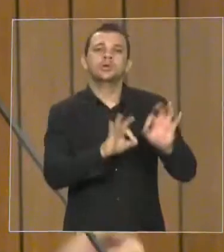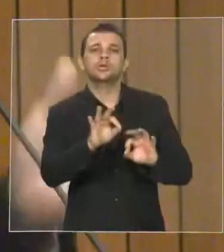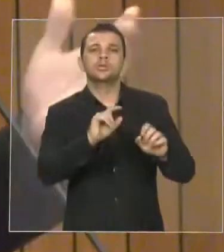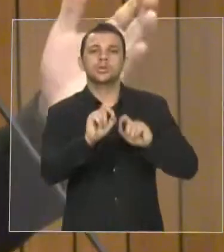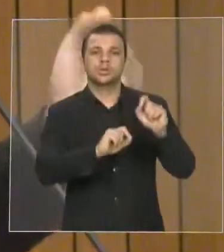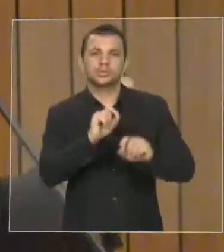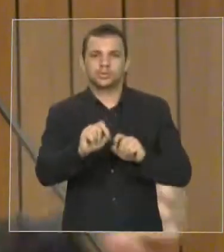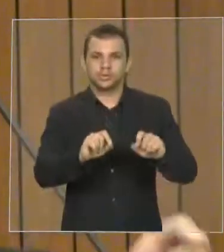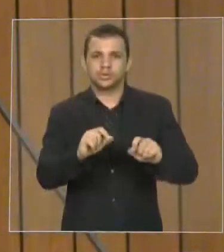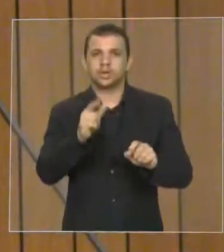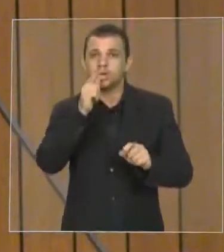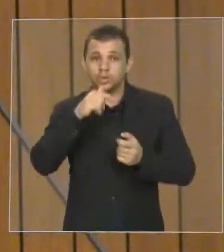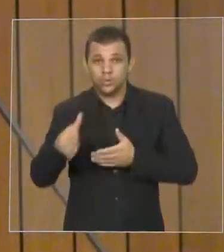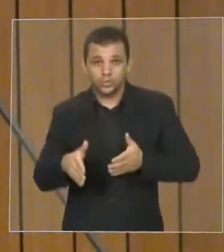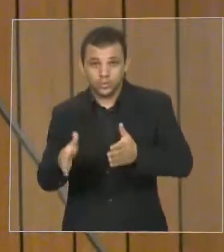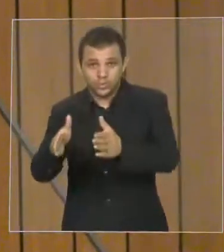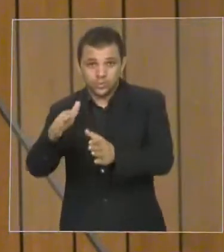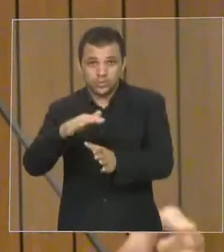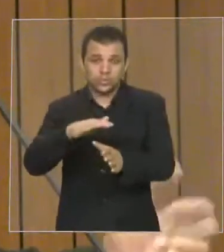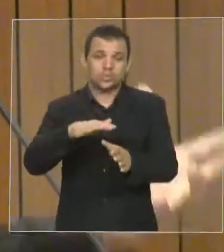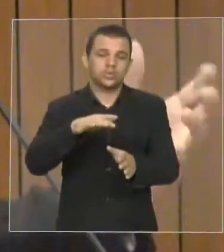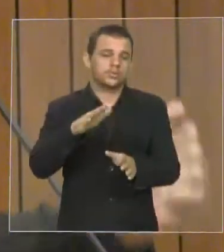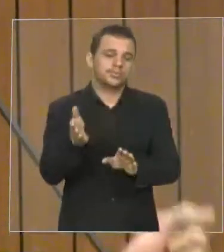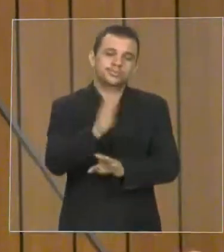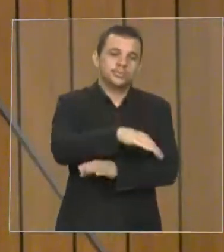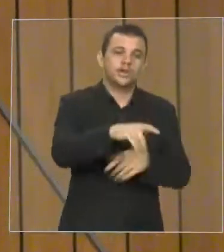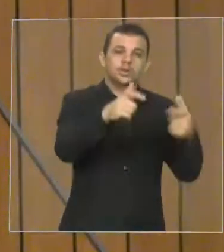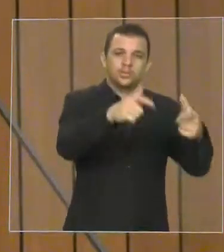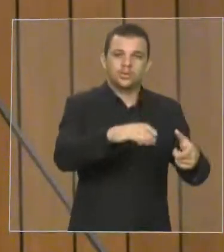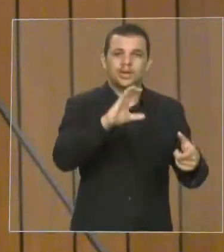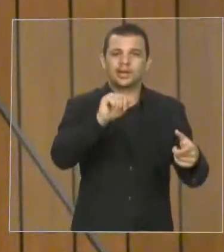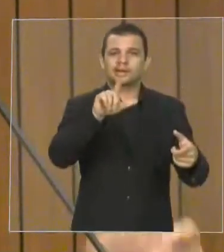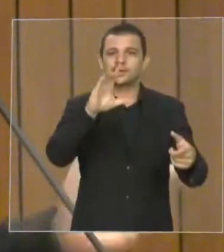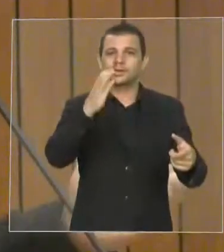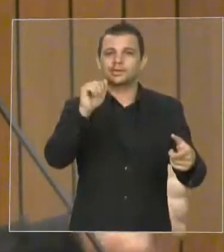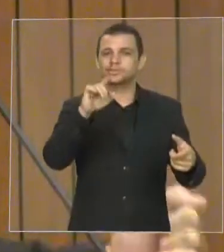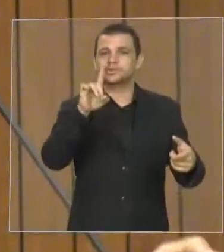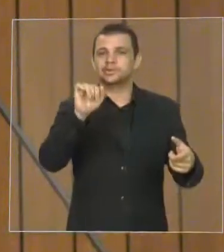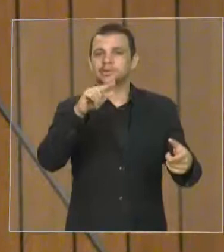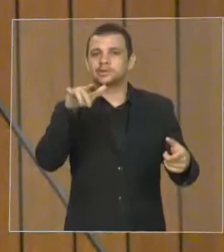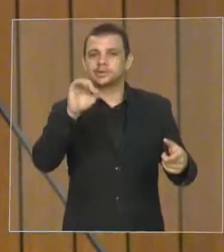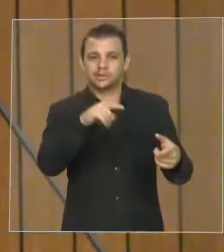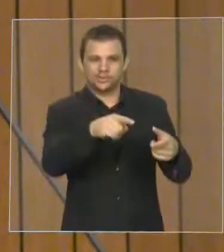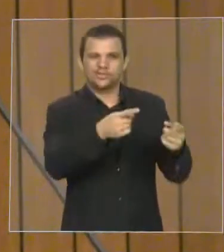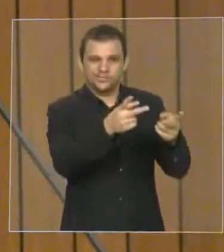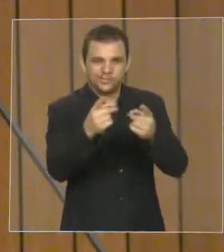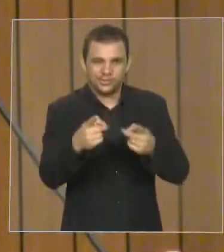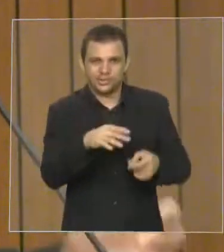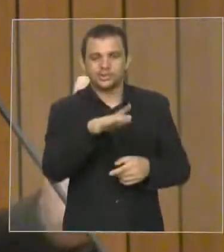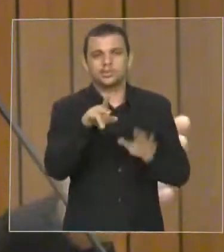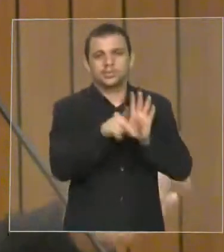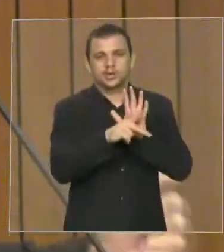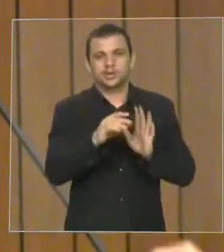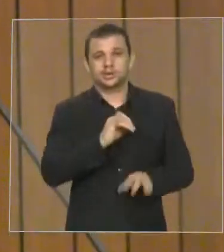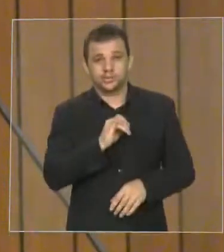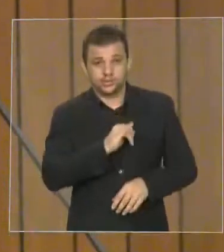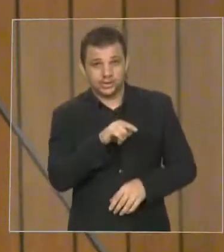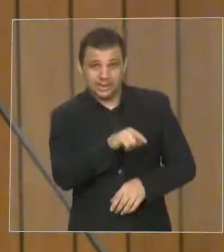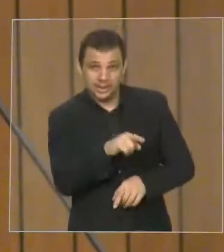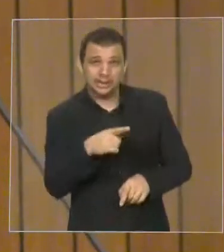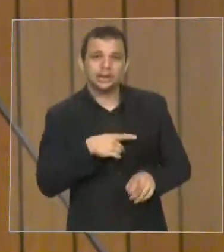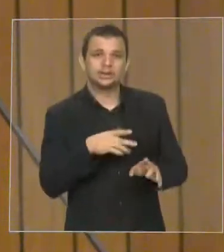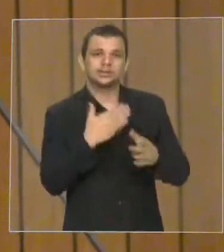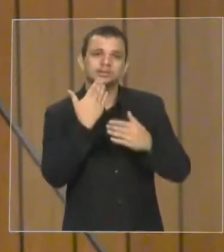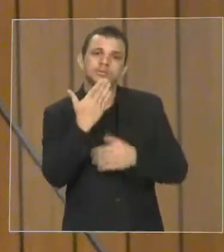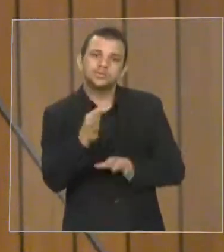E tive a surpresa que, no dia 13 do 9, o secretário Cleito Noleto fez a apresentação